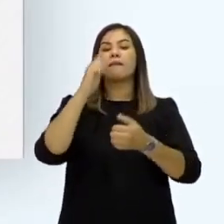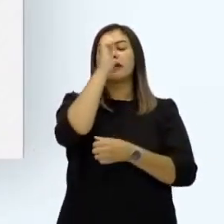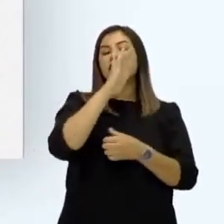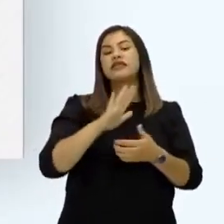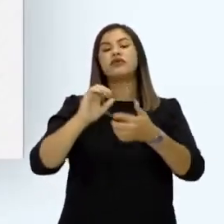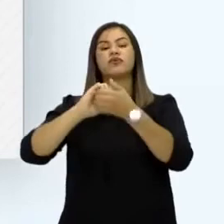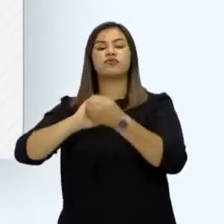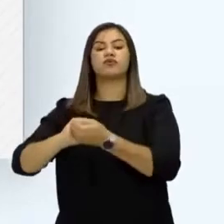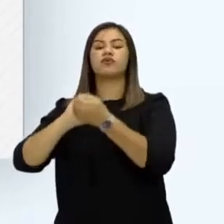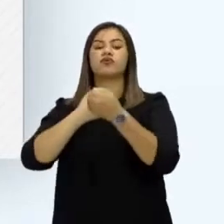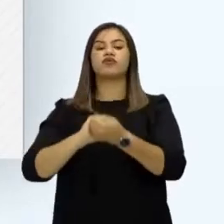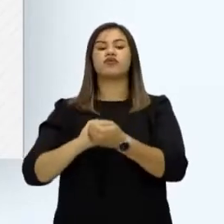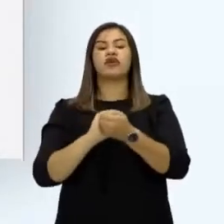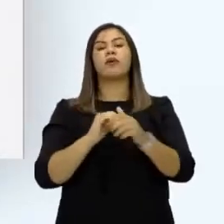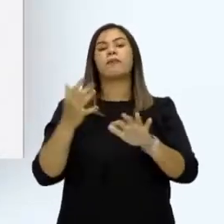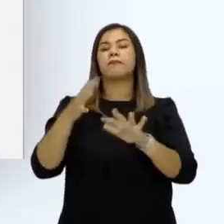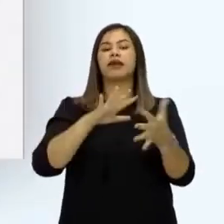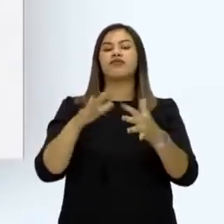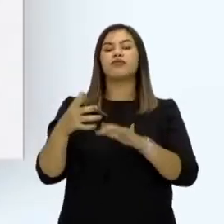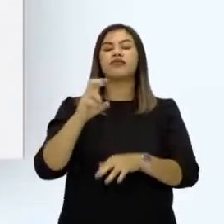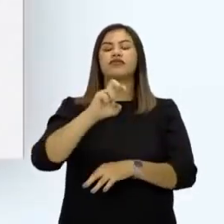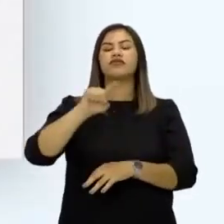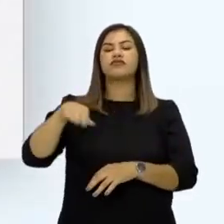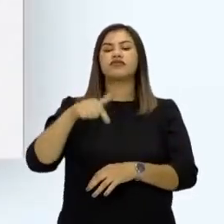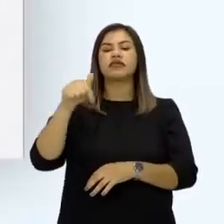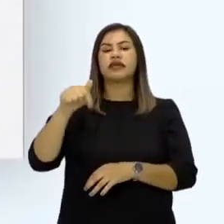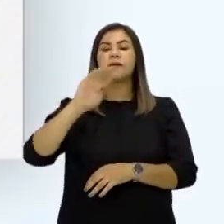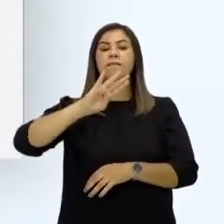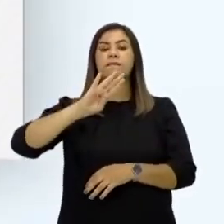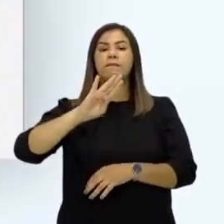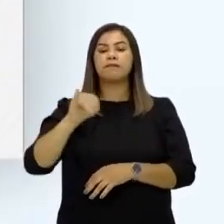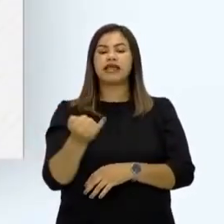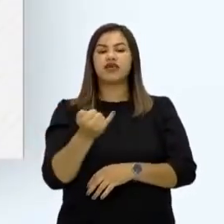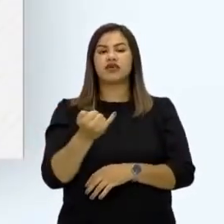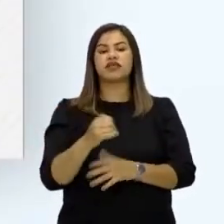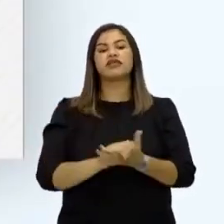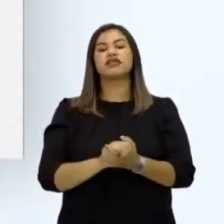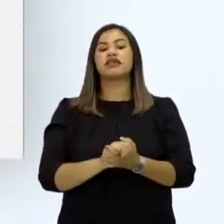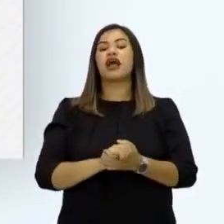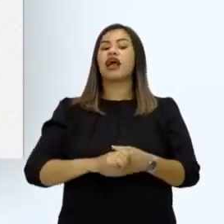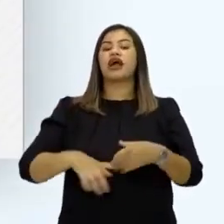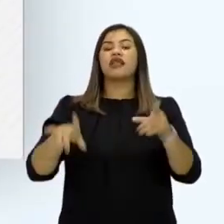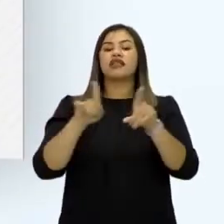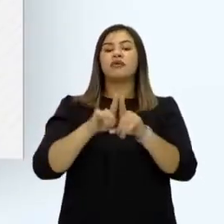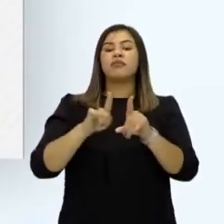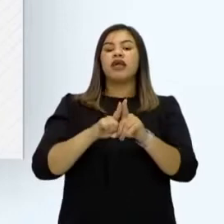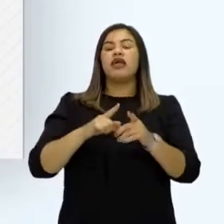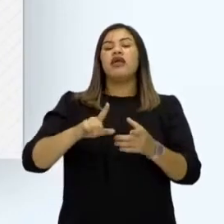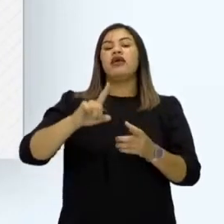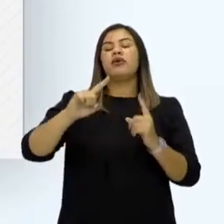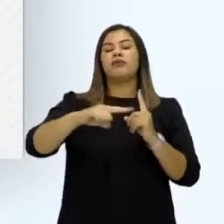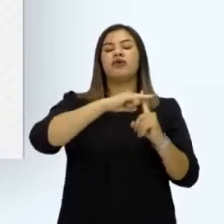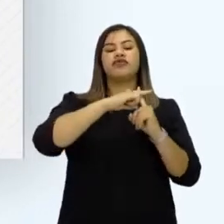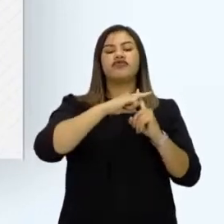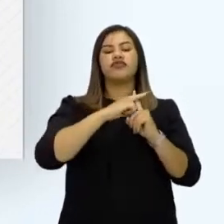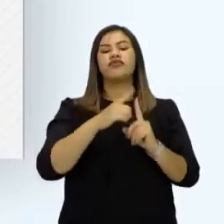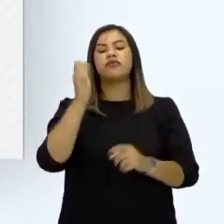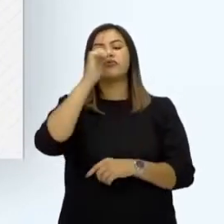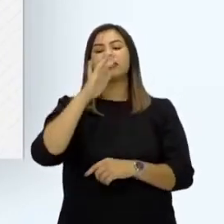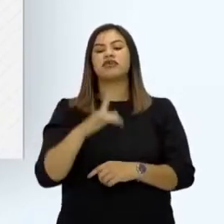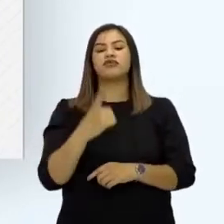5 bilhões e 700 milhões de dólares em 2015, com saldo positivo para o Brasil de quase